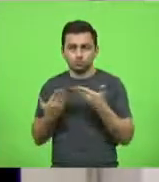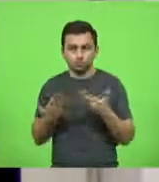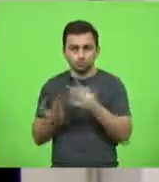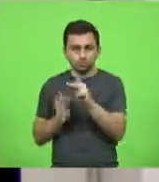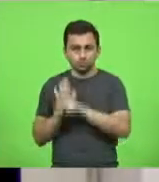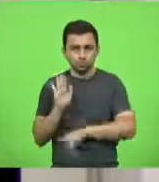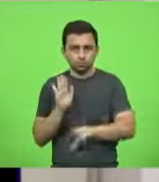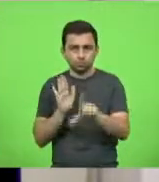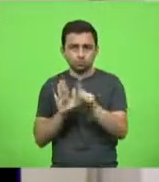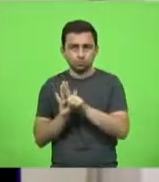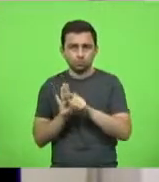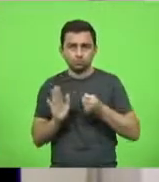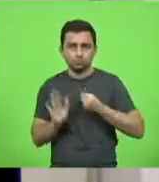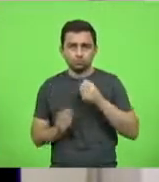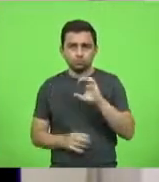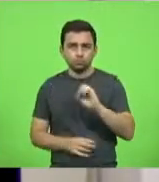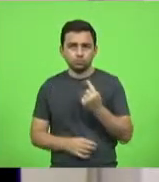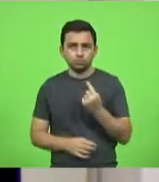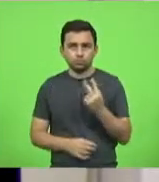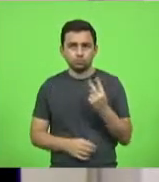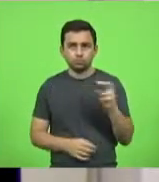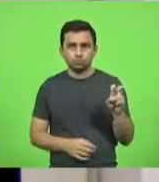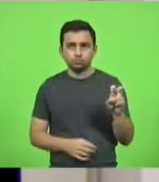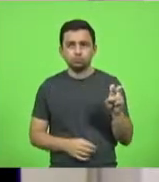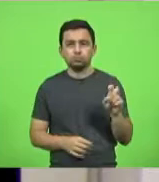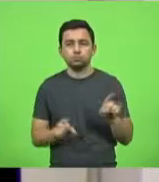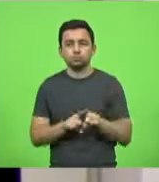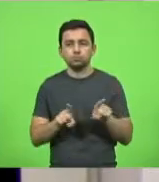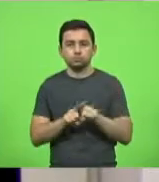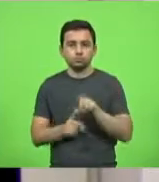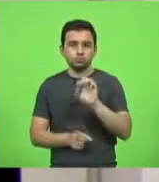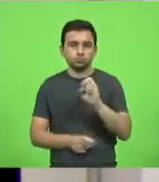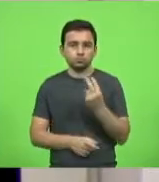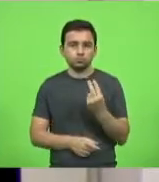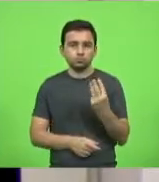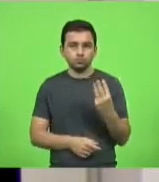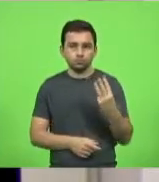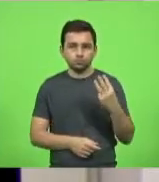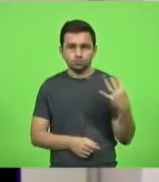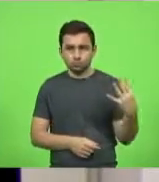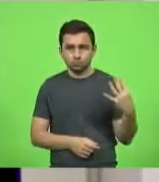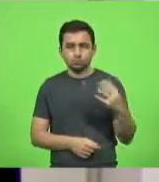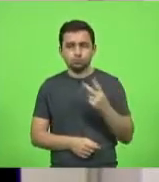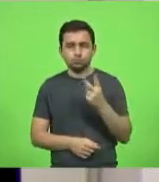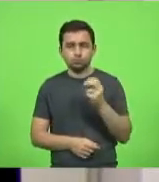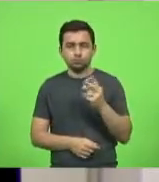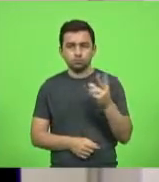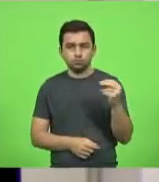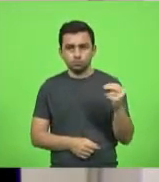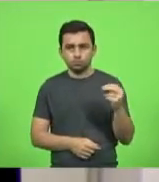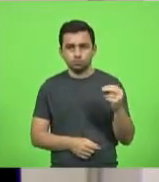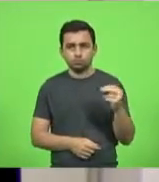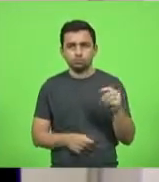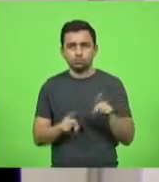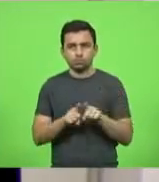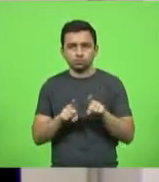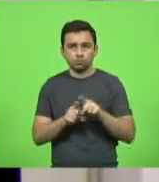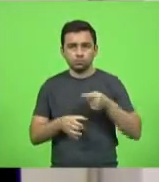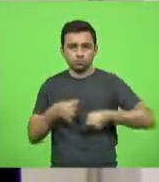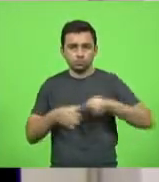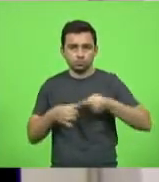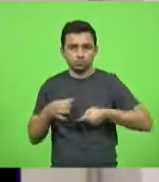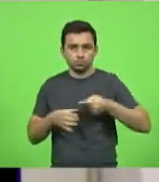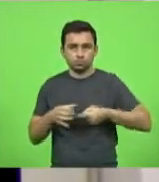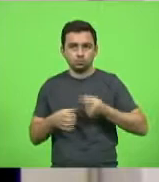0125 e 0234 de 2020. E a Comissão de Finanças e